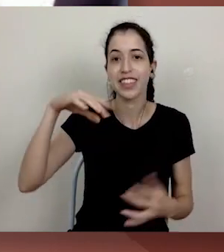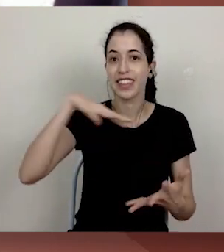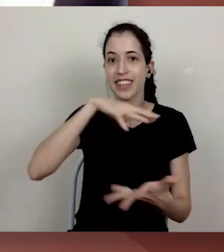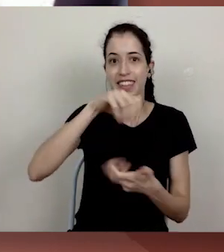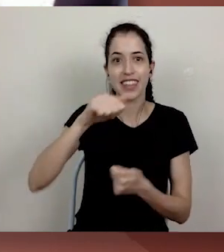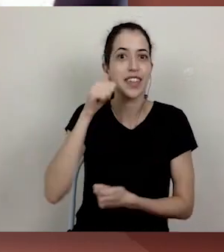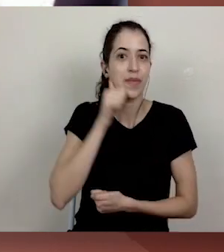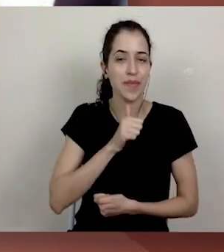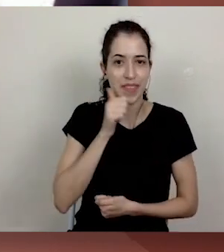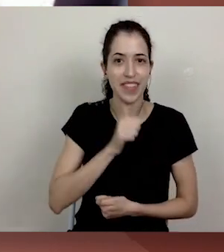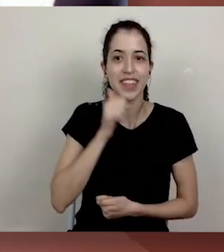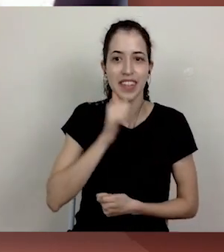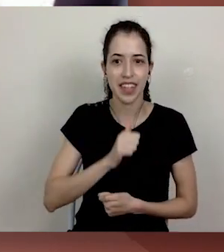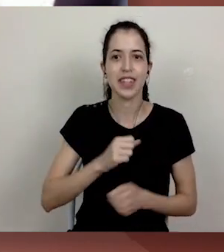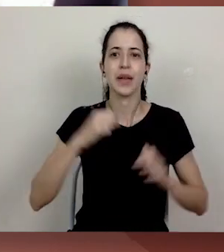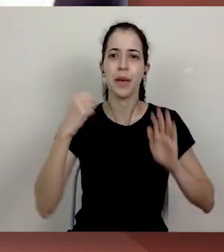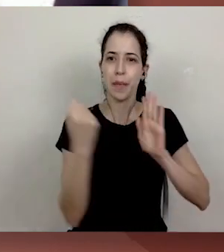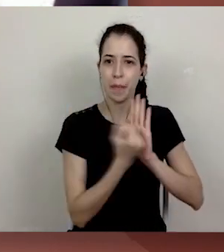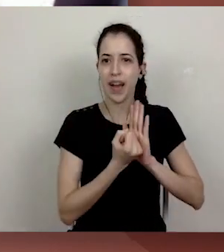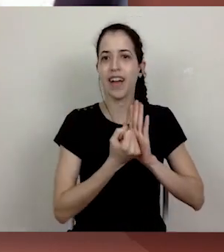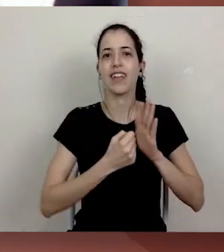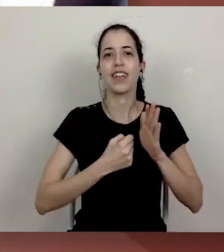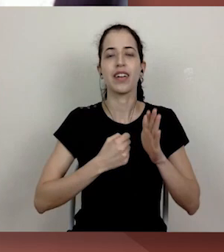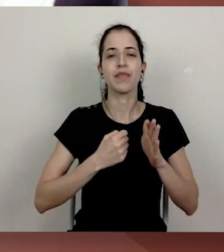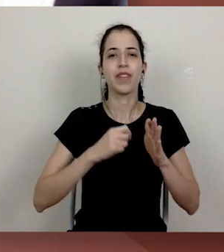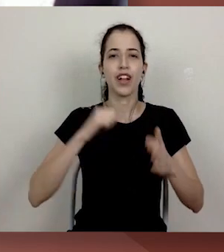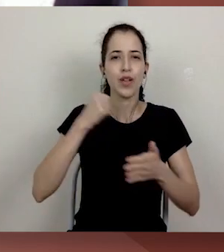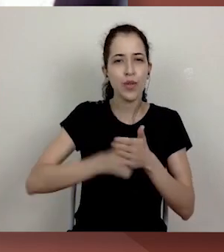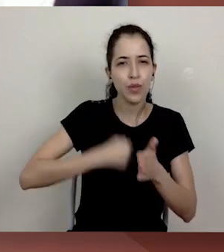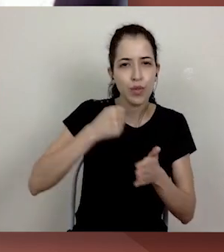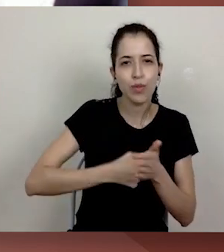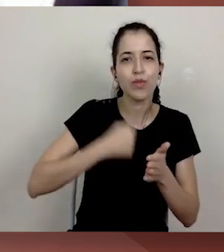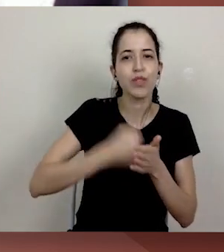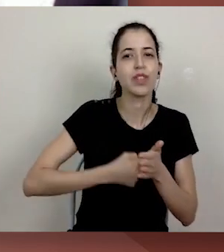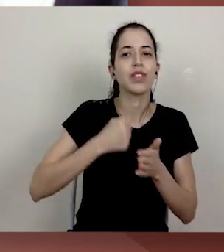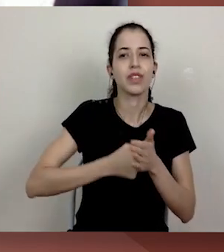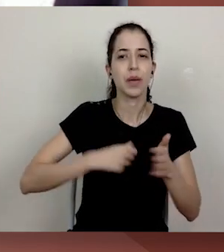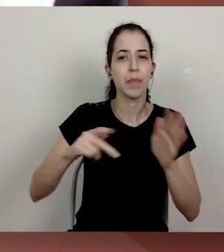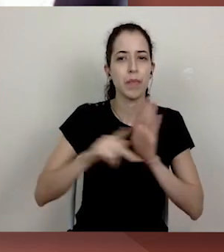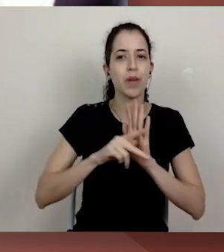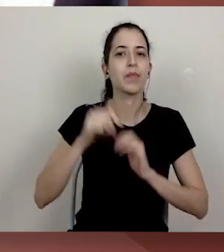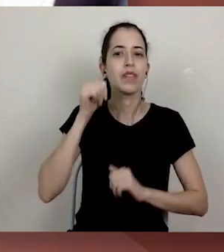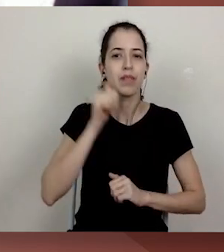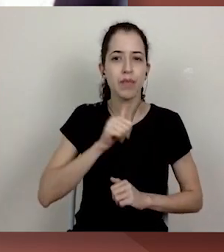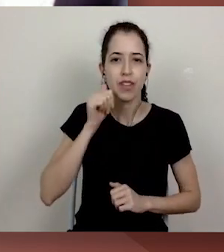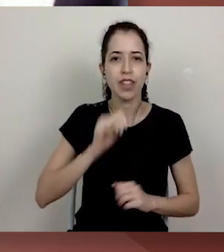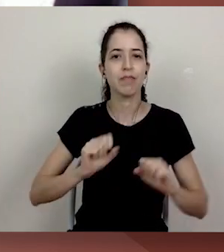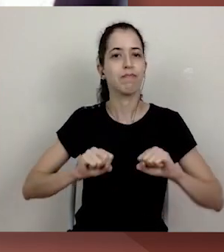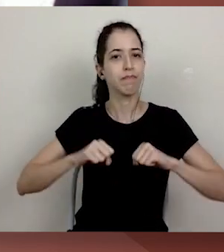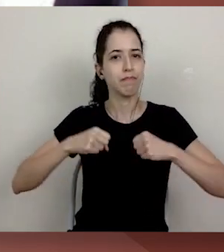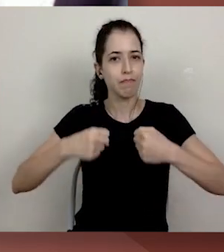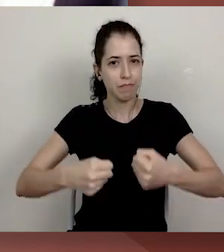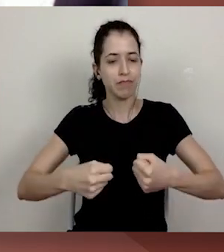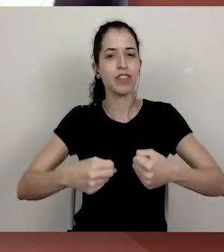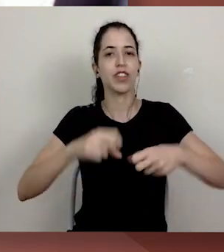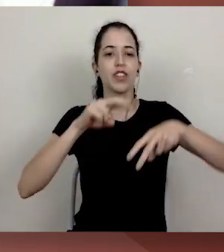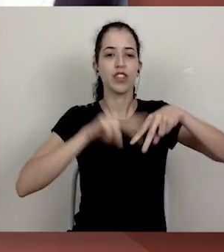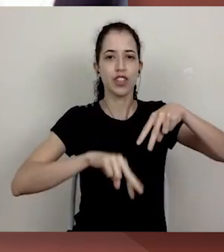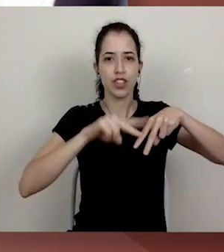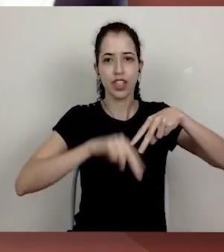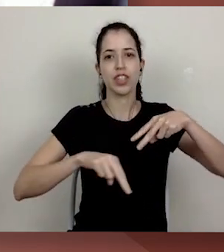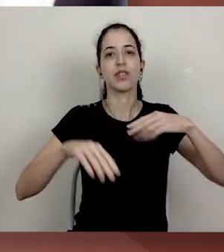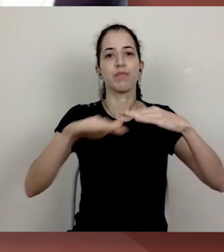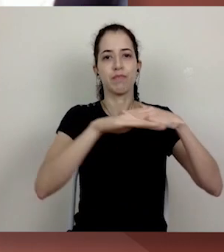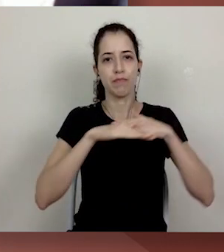história de lutas das mulheres em defesa de seus direitos e da igualdade de gênero. Com um sentimento de